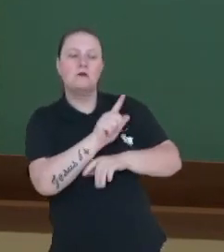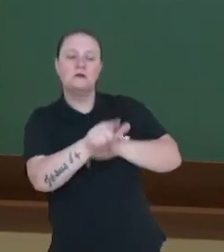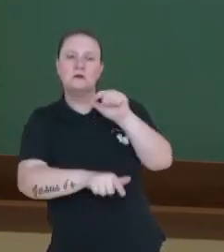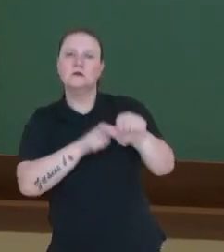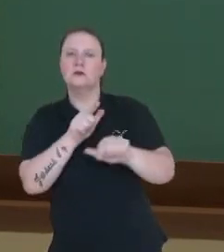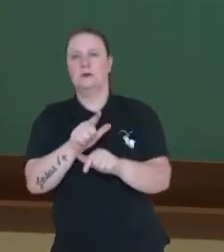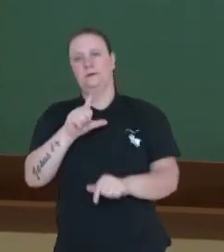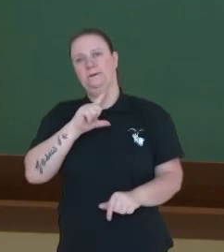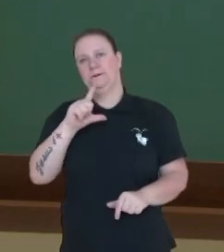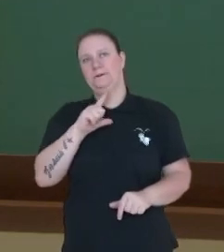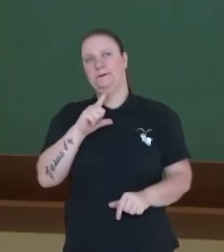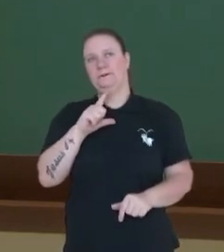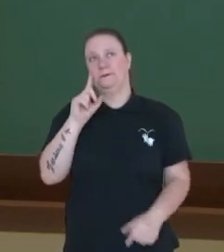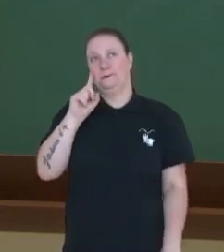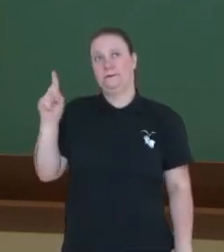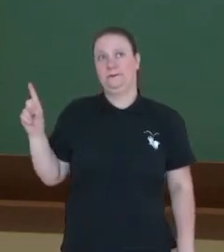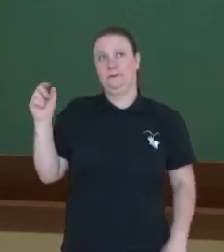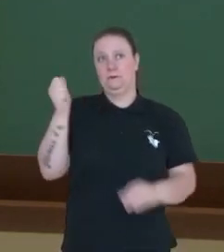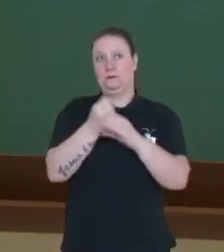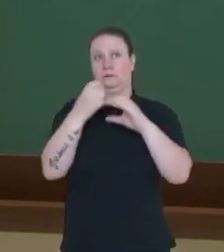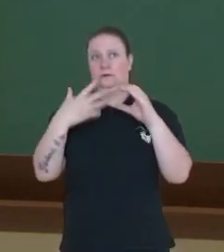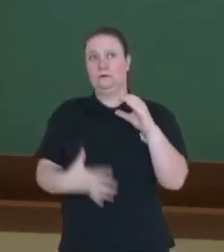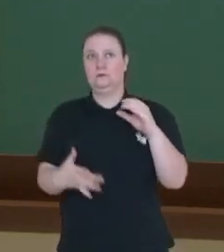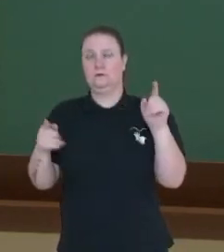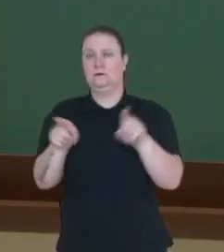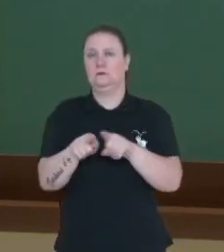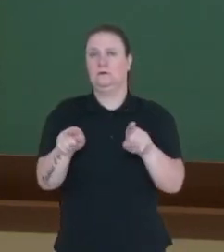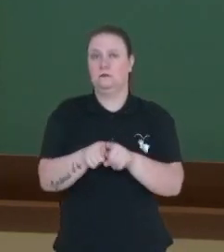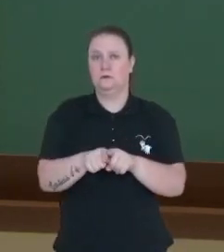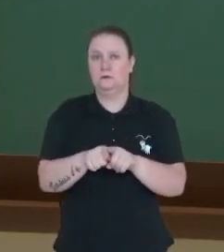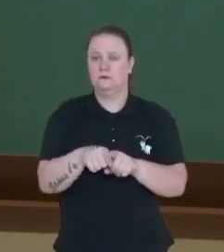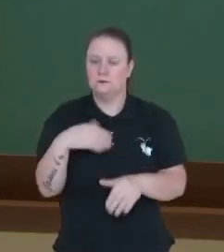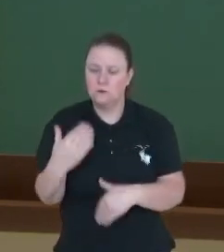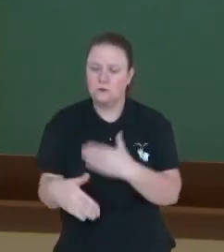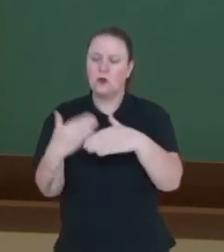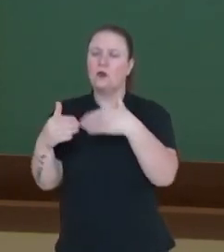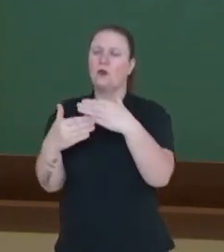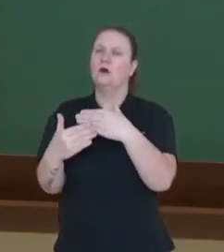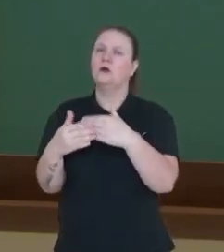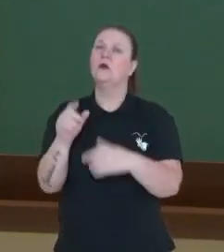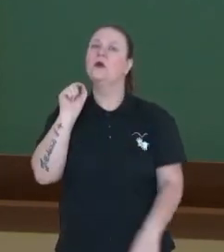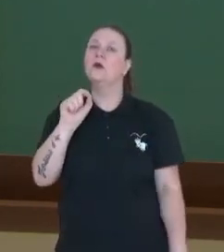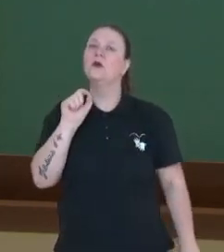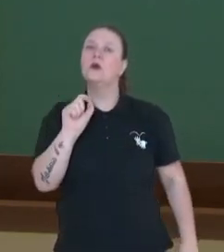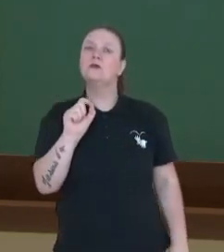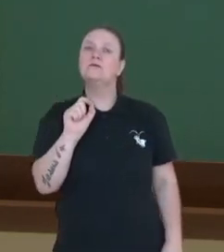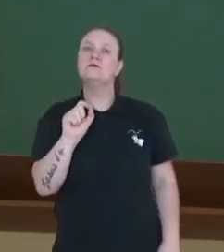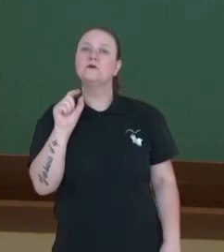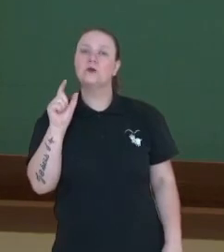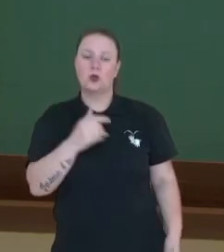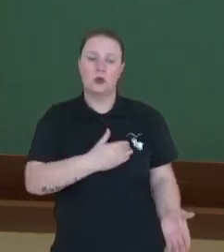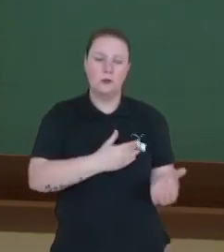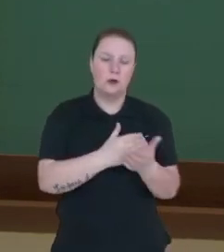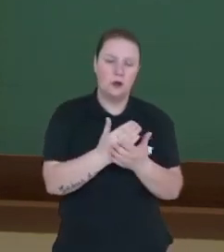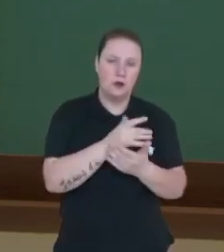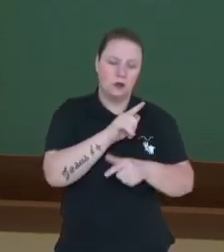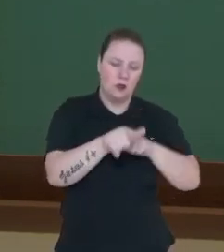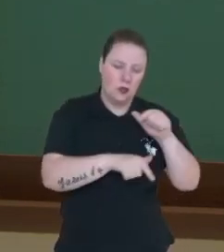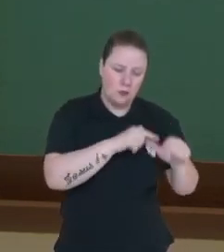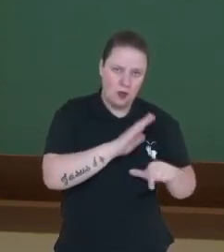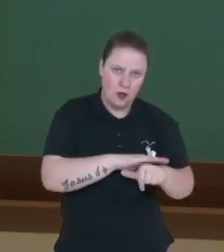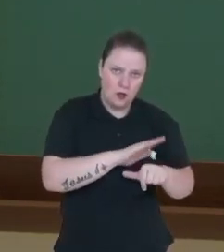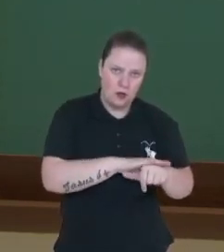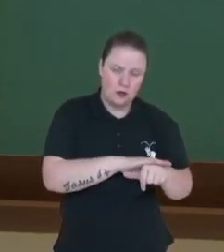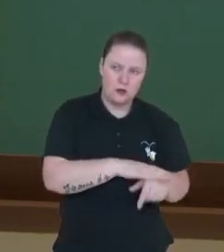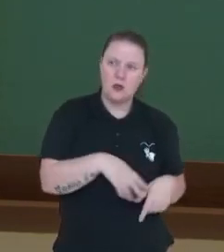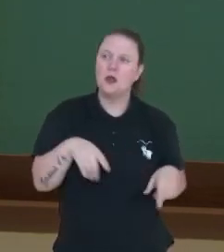outra característica relevante para que exista esse desenvolvimento do setor, que aí vai, desde a prestação de serviços, a questão